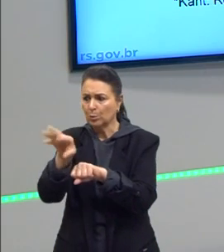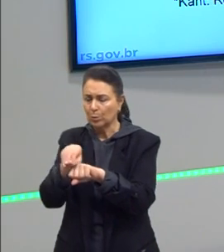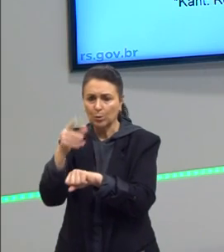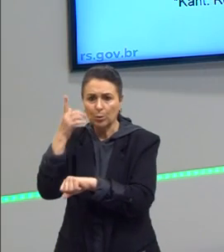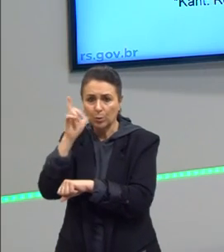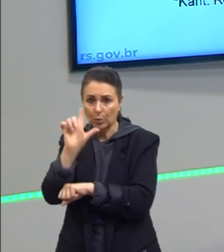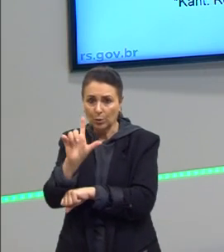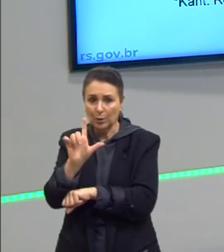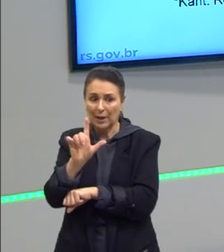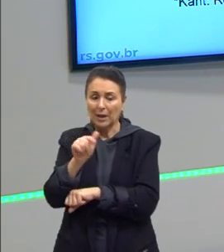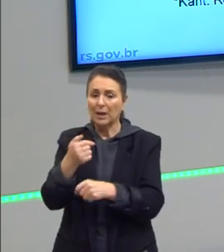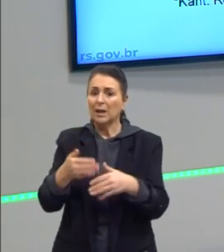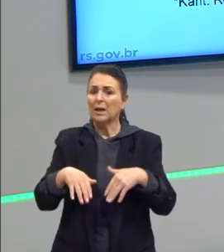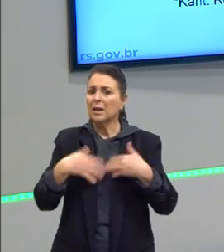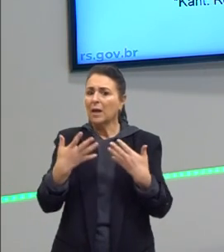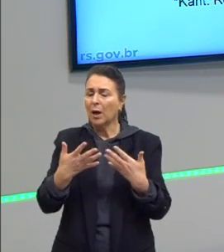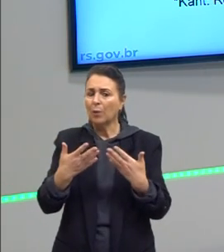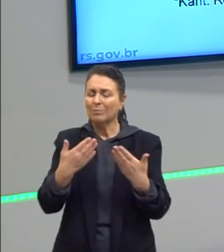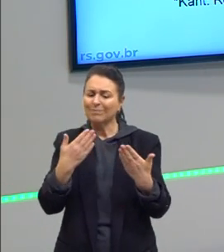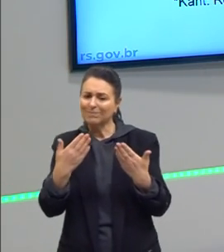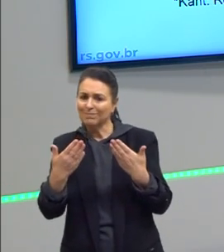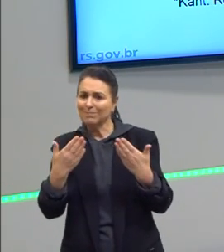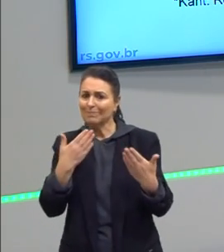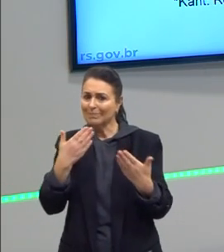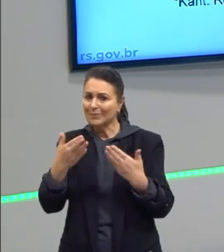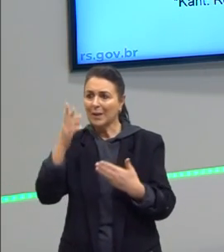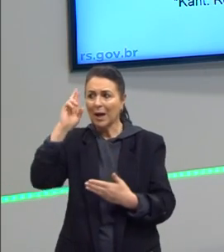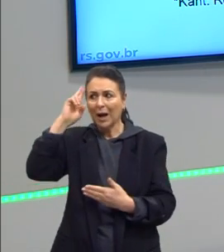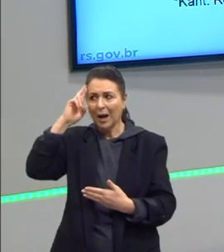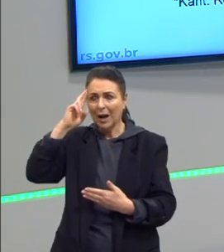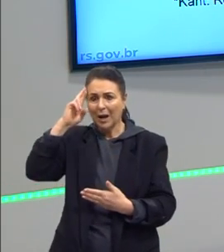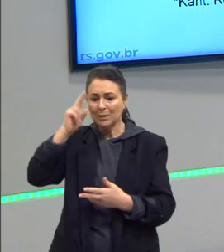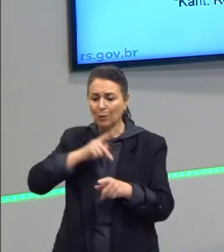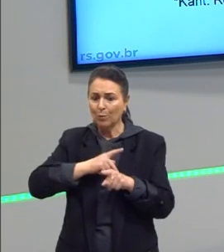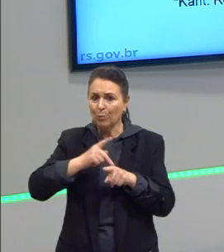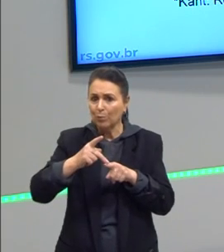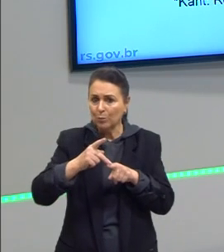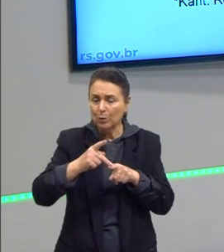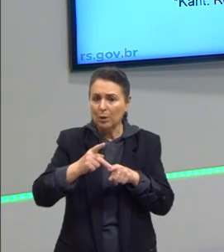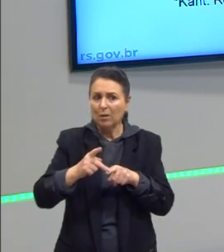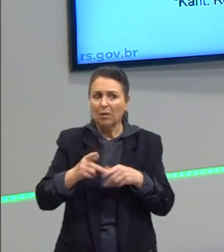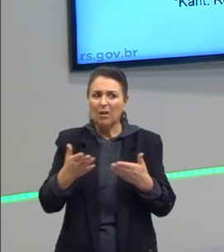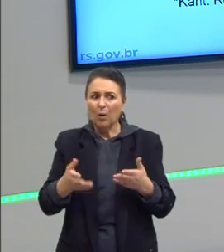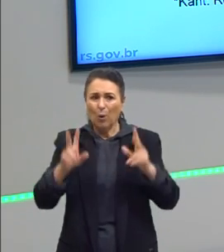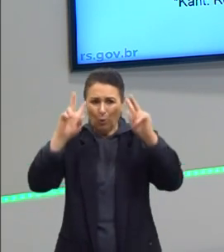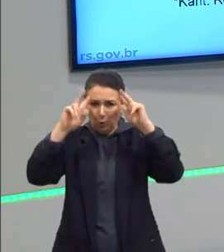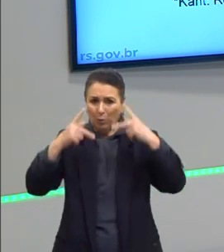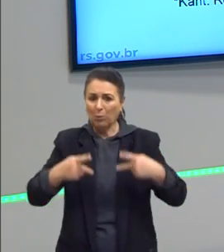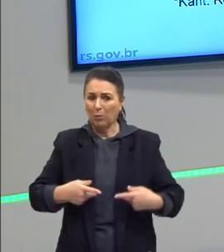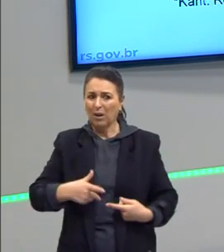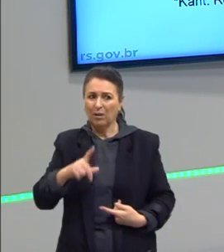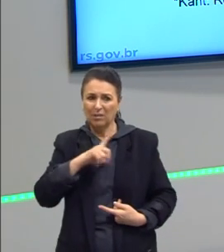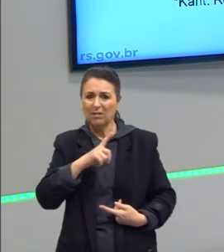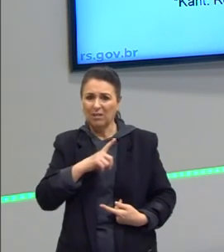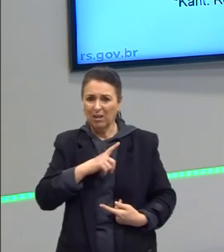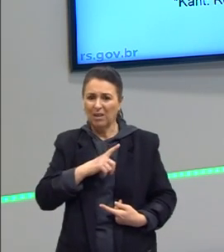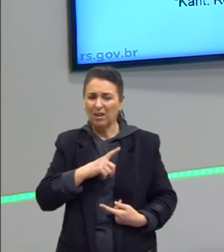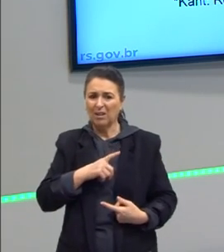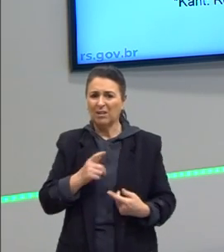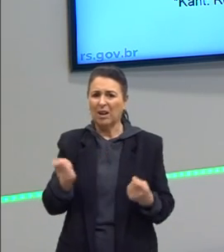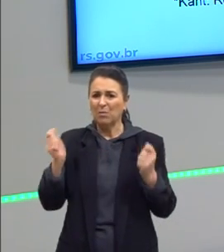em xeque, a crítica à razão pura, até que ponto o ser humano tem essas condições para o conhecimento.